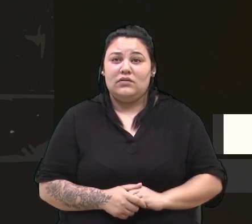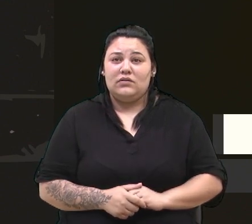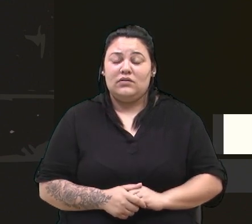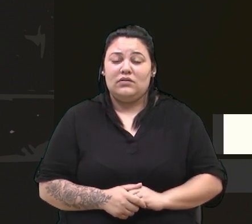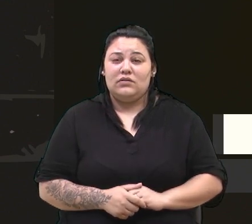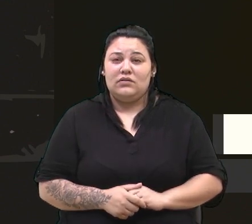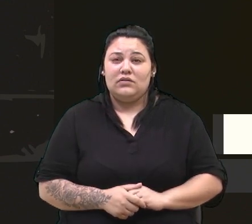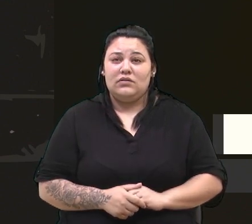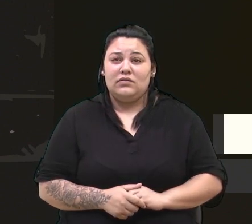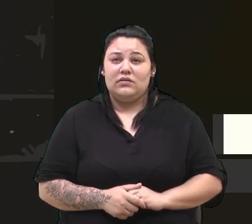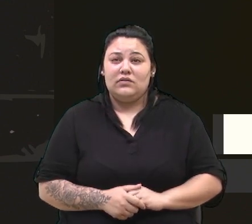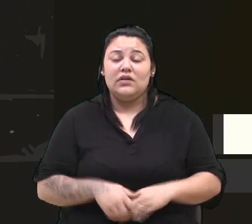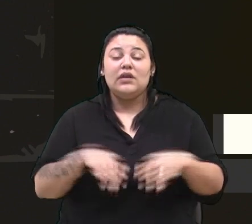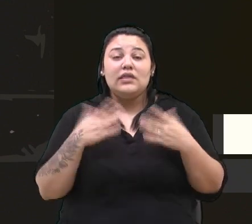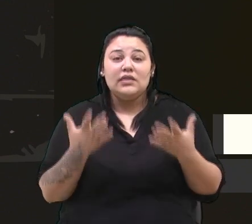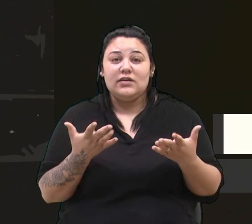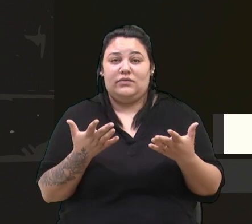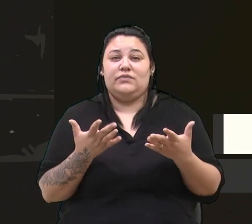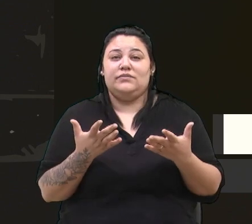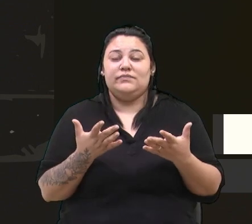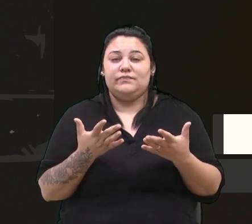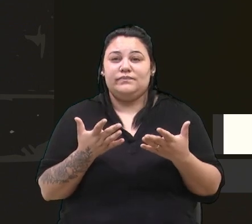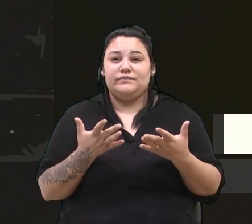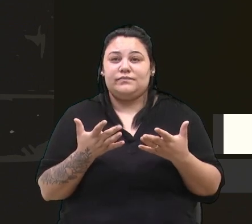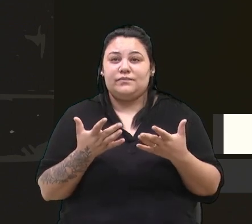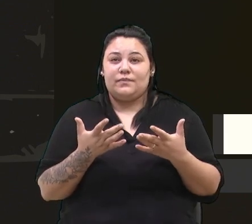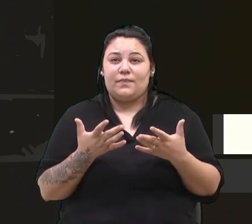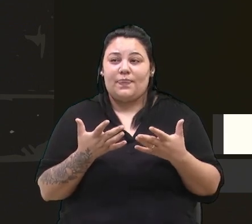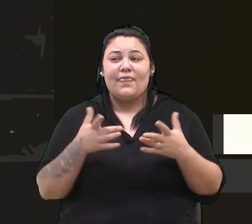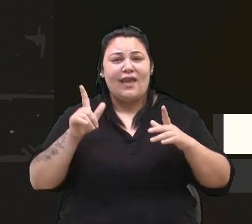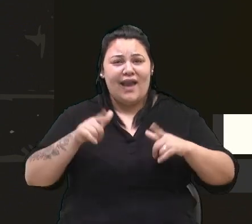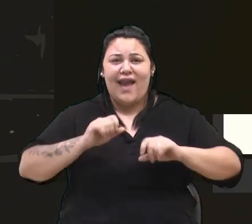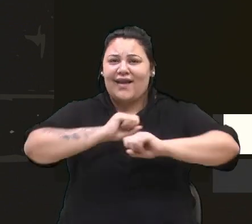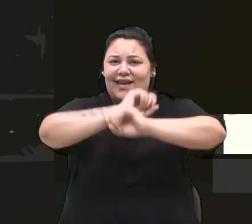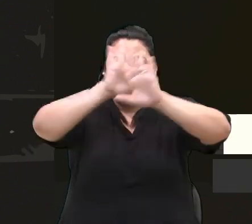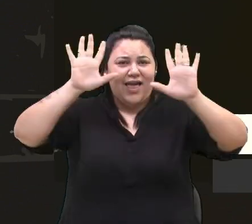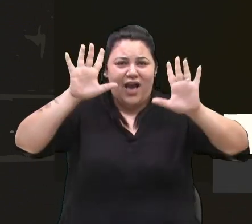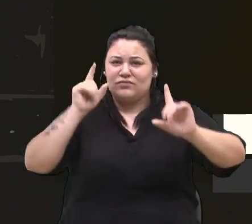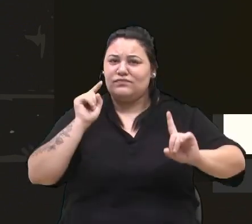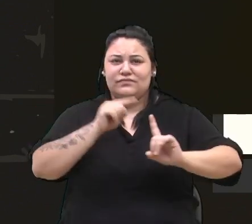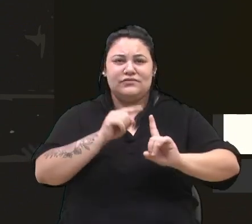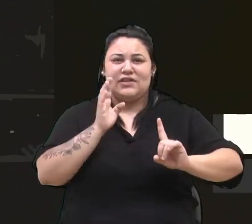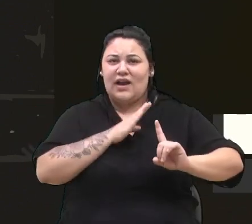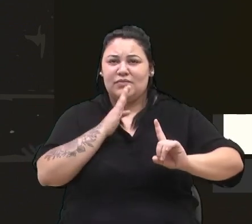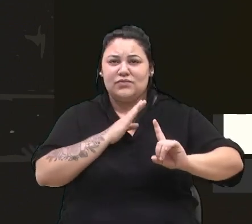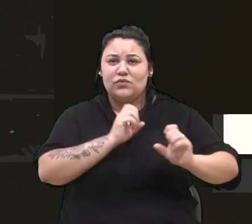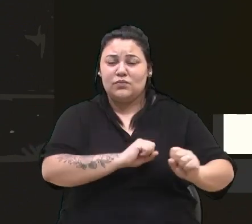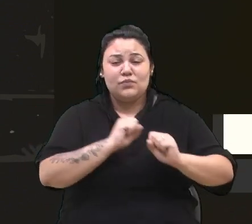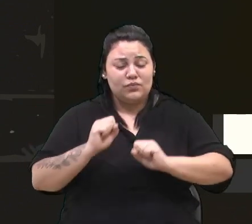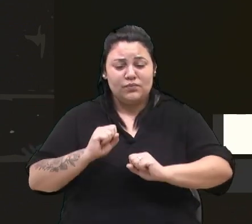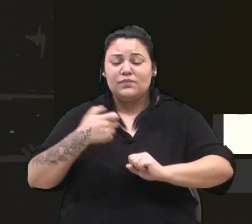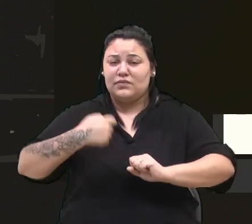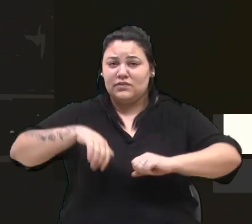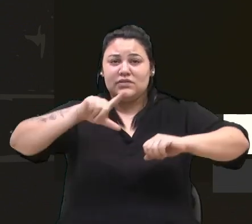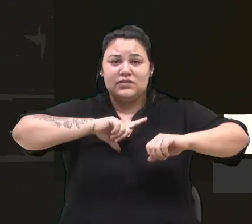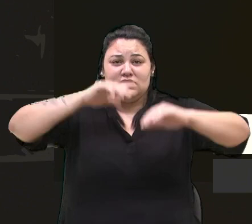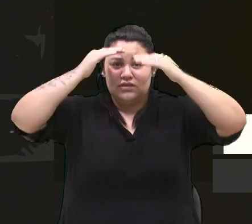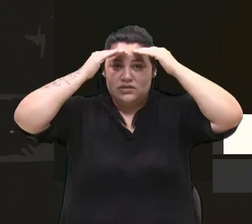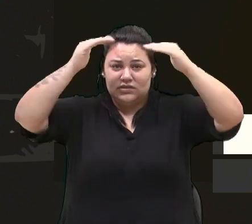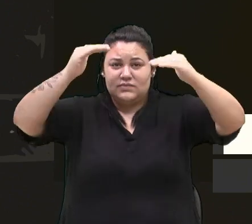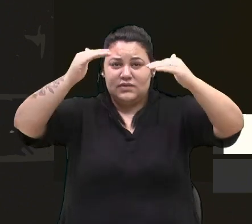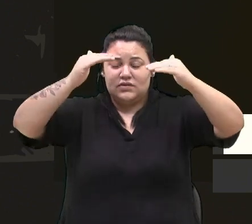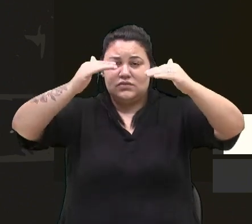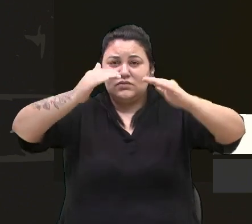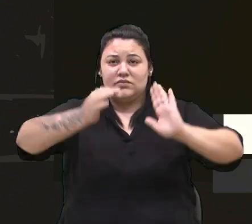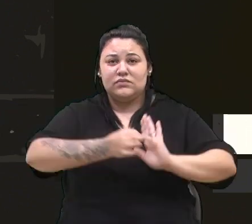isso é uma questão nítida e objetiva. Esse poder precisa ser respeitado. Do ponto de vista